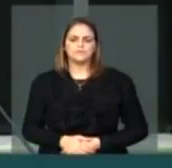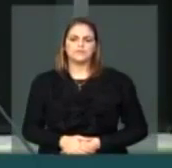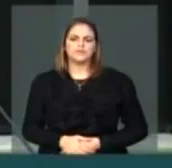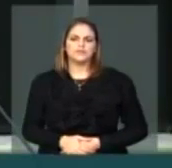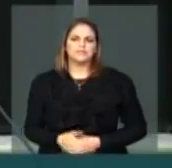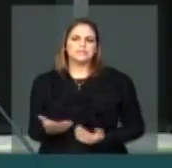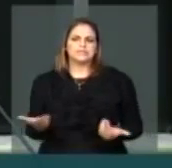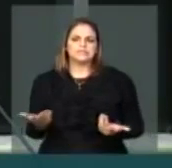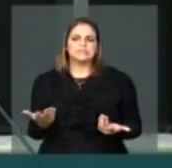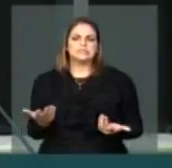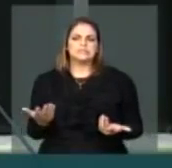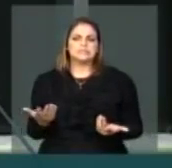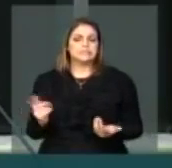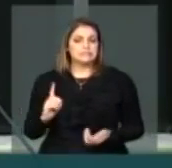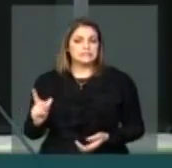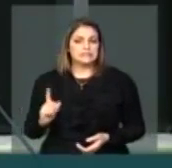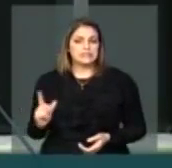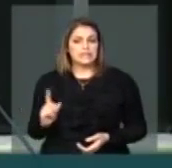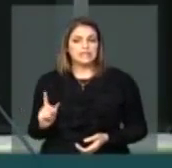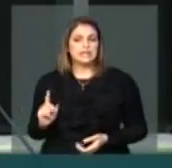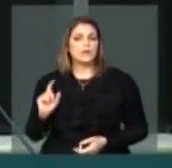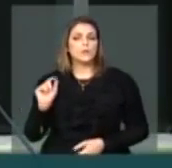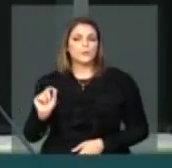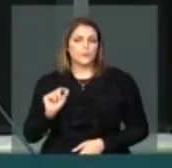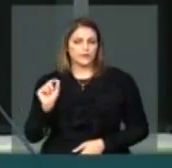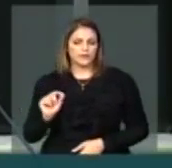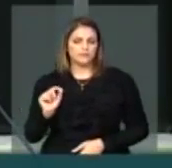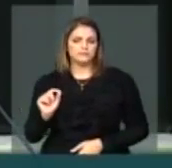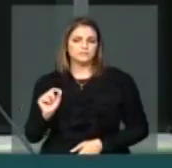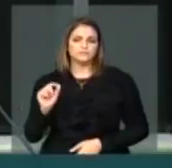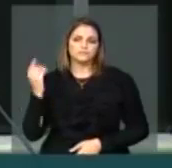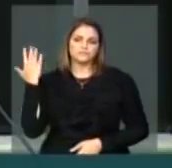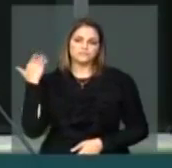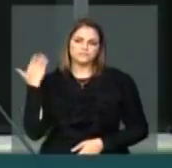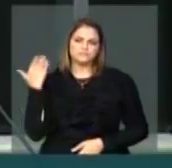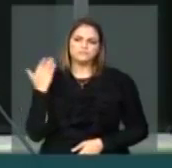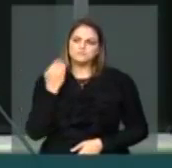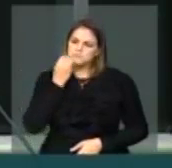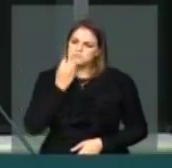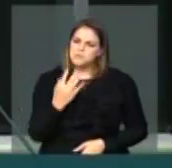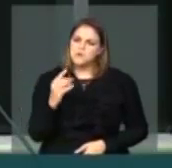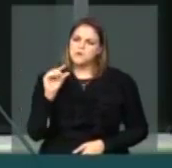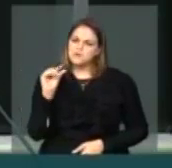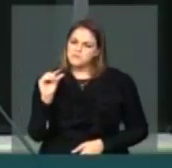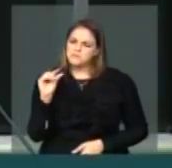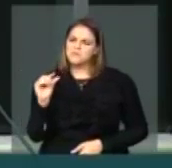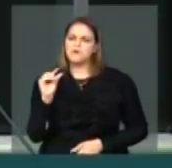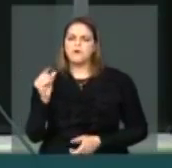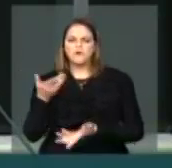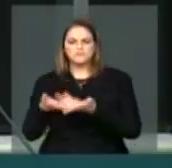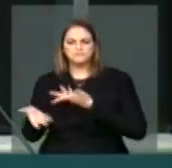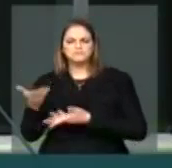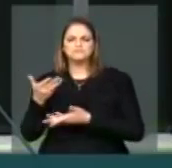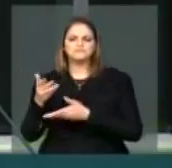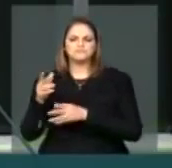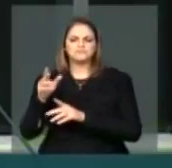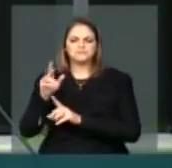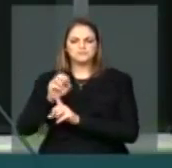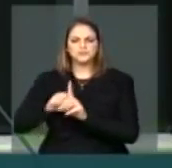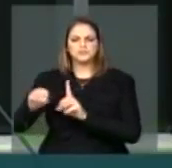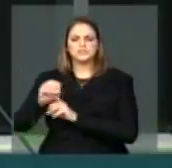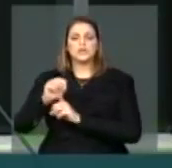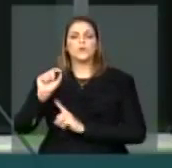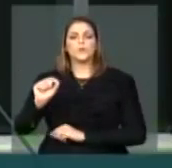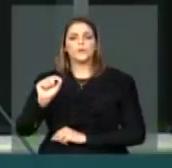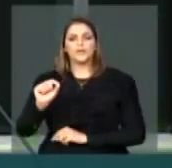a partir da única iniciativa que dialogou um pouco mais diretamente com a sociedade, que a iniciativa